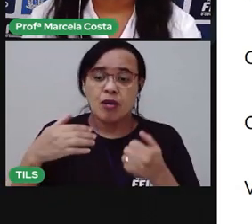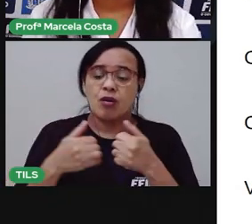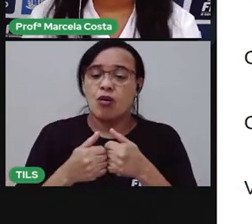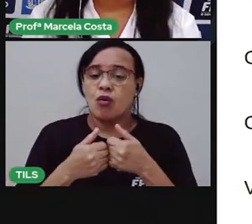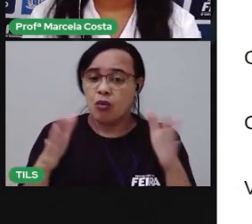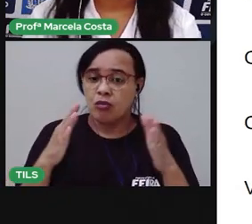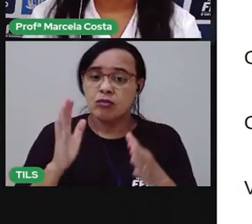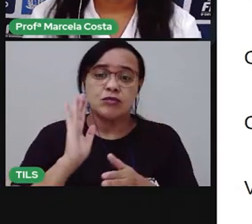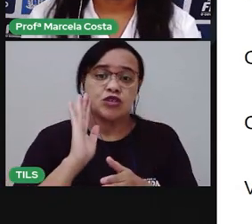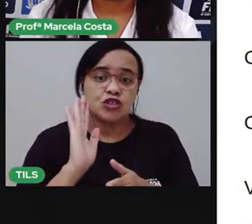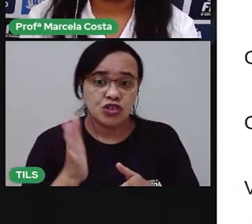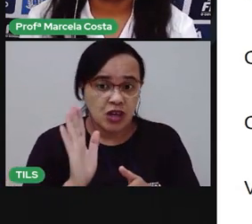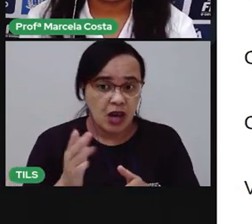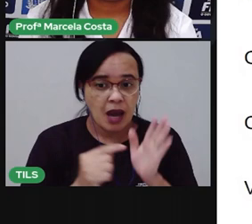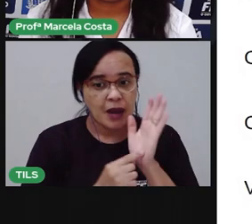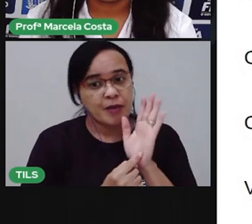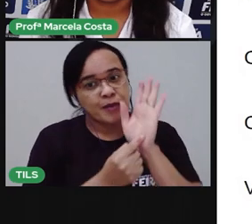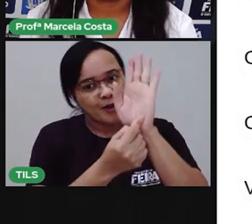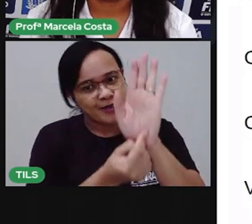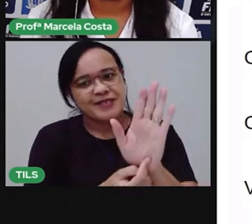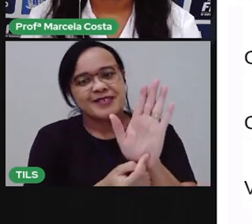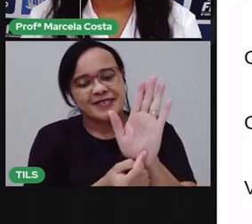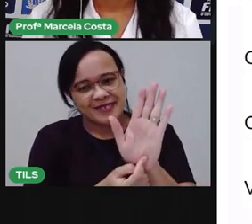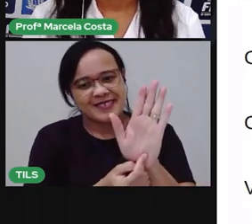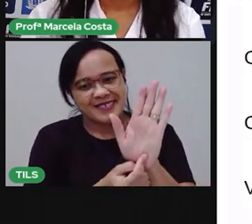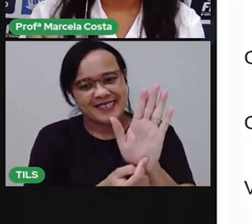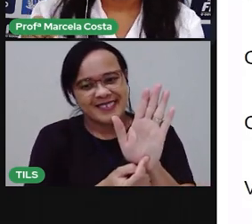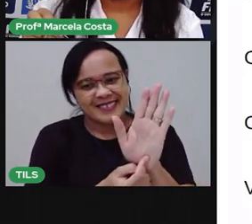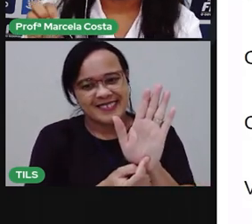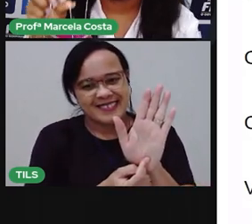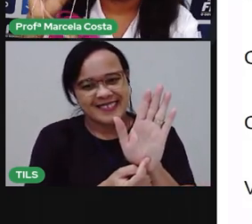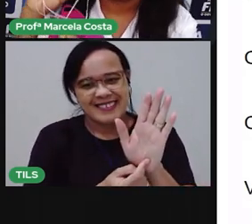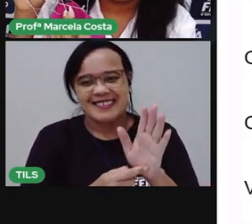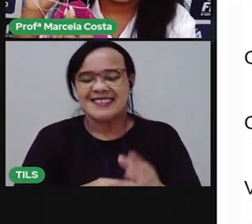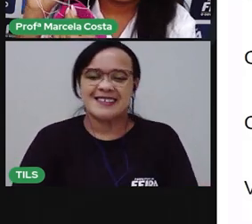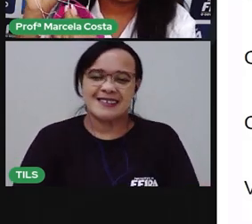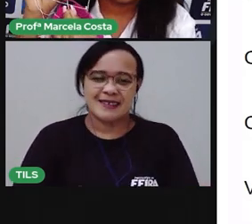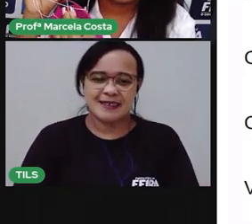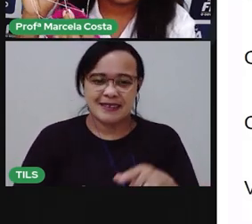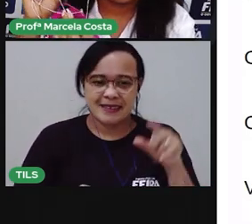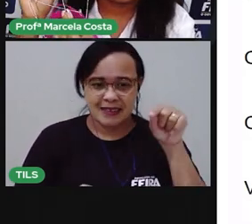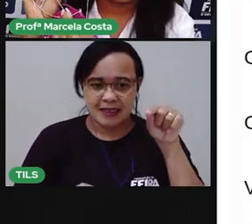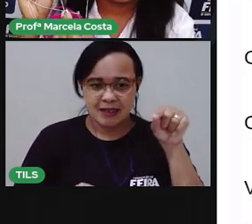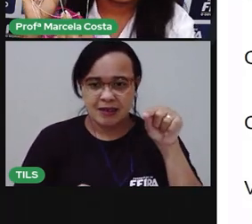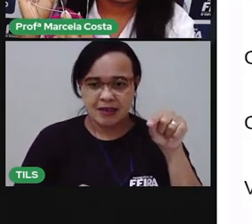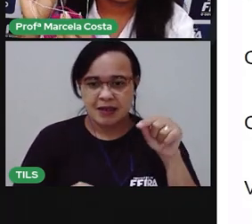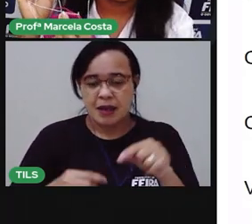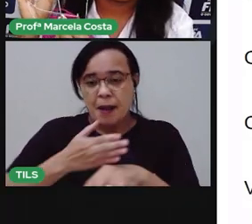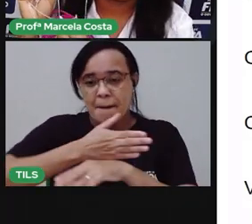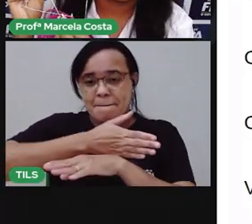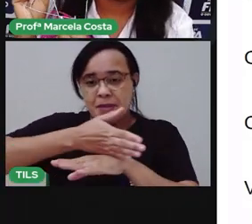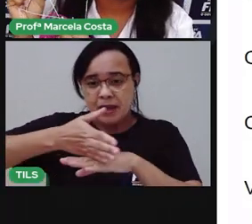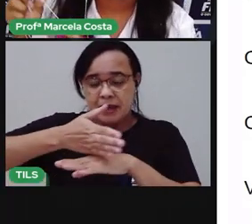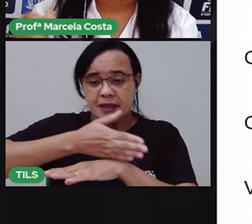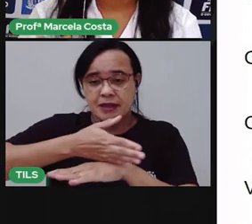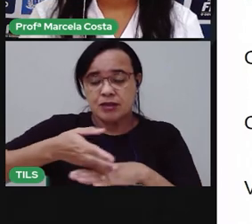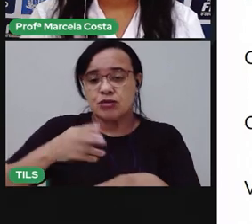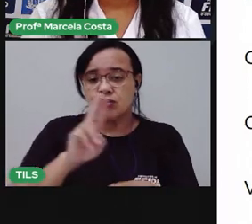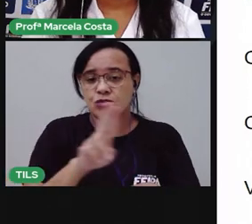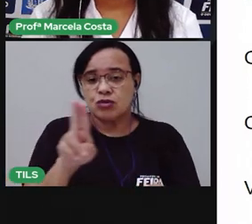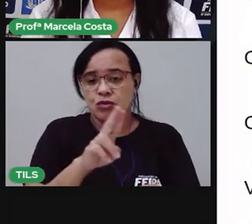aqui para mostrar para vocês já pronta. Mas barbante é esse material aqui que a gente usa, tá?